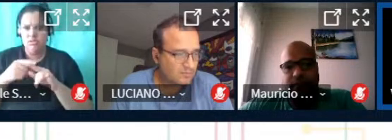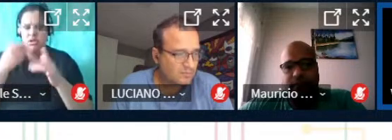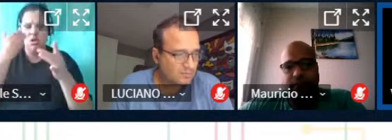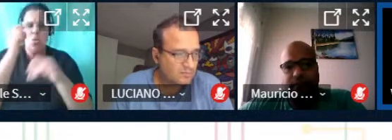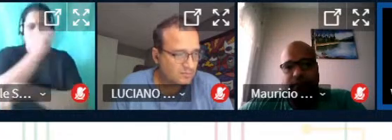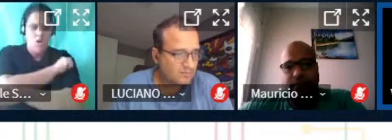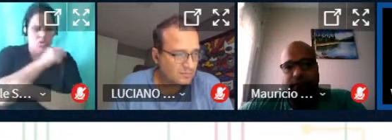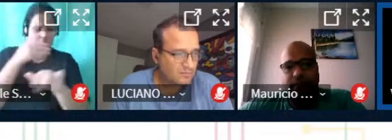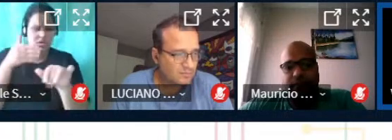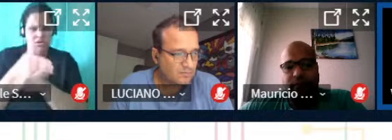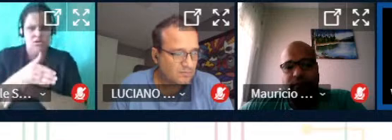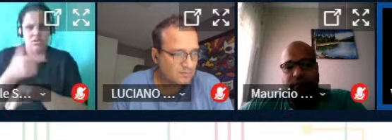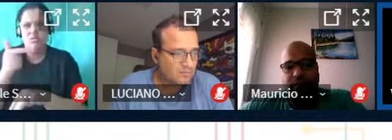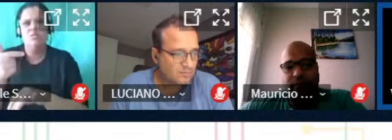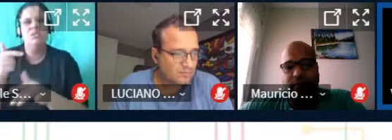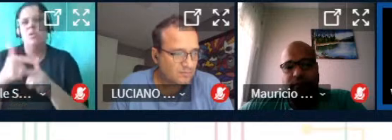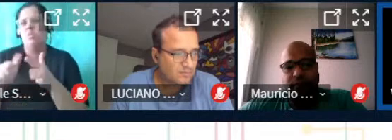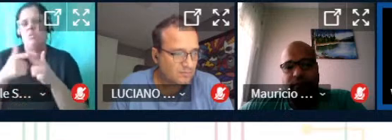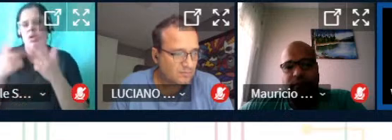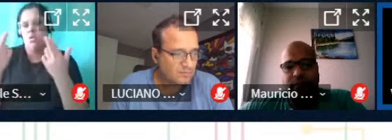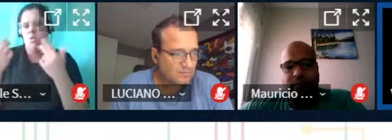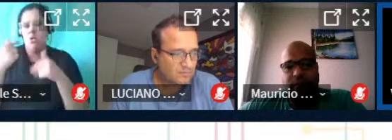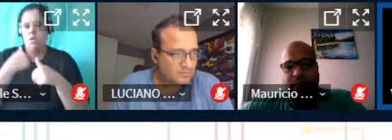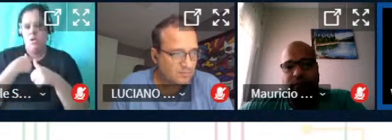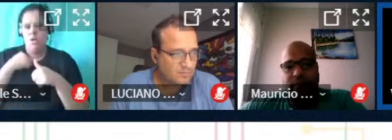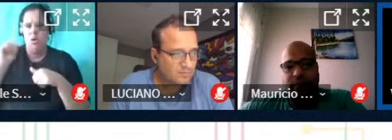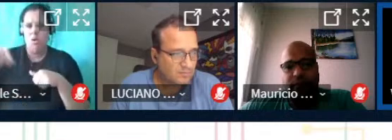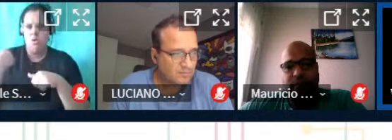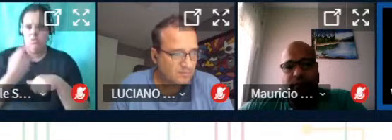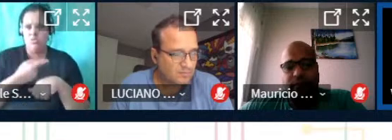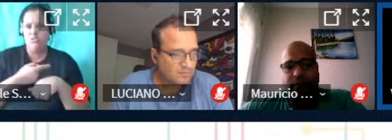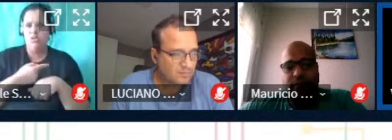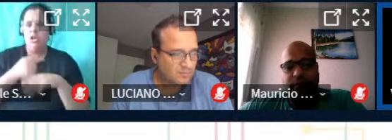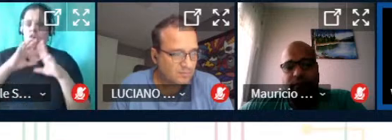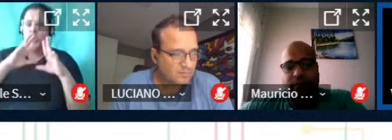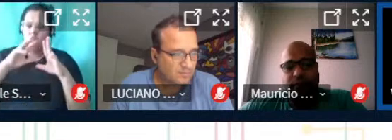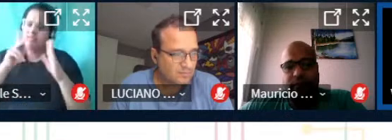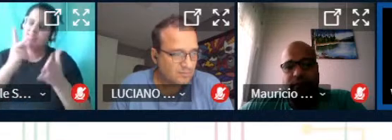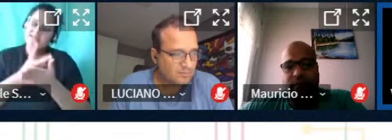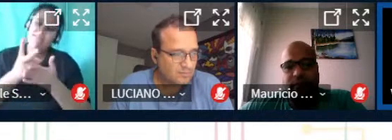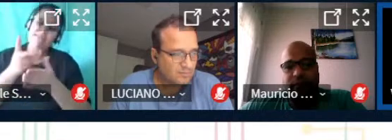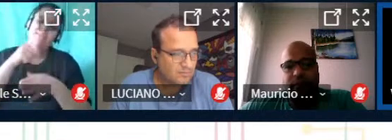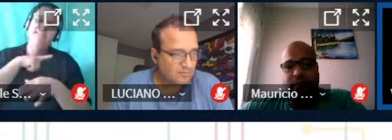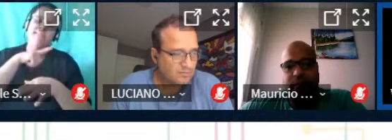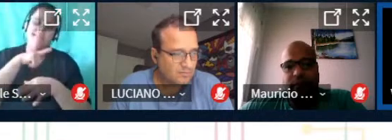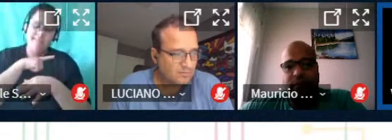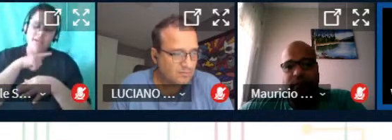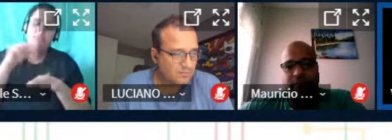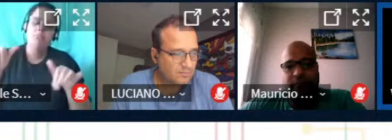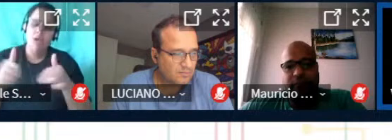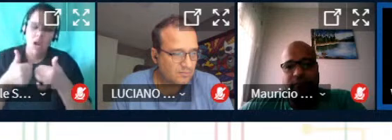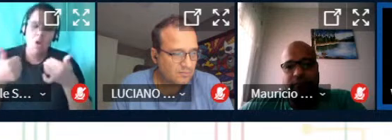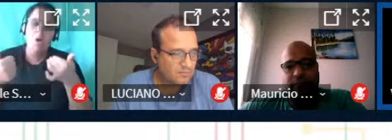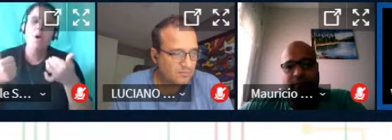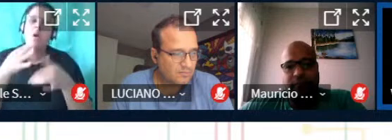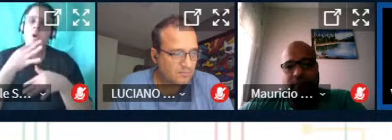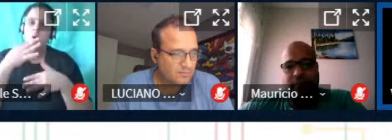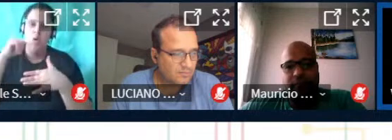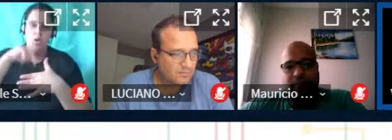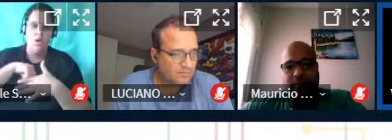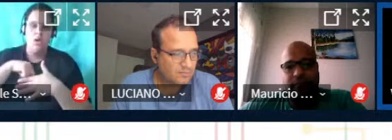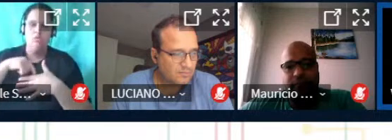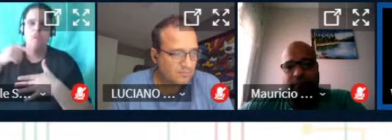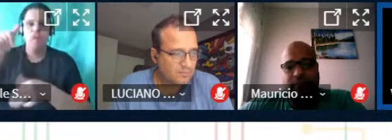tenha esse mesmo problema que nós tivemos claro que que todo ano tem como tem como melhorar isso o conhecimento ele está sempre